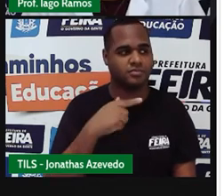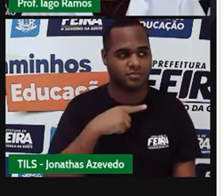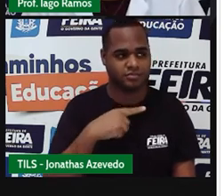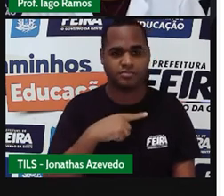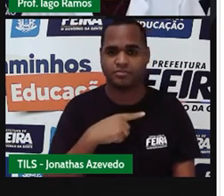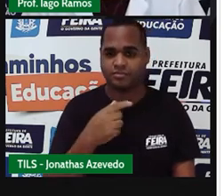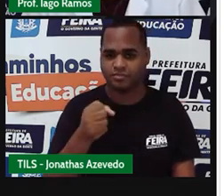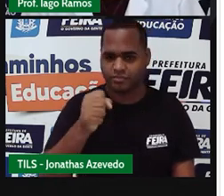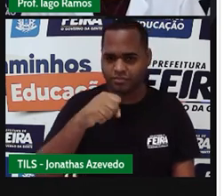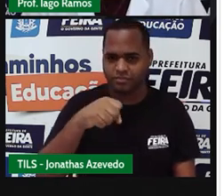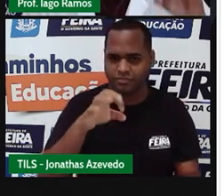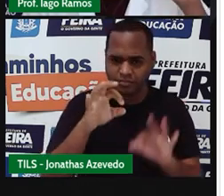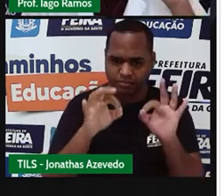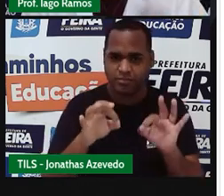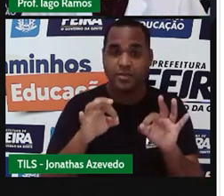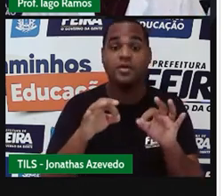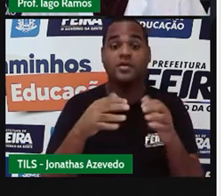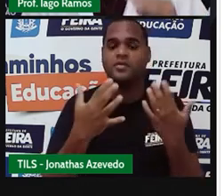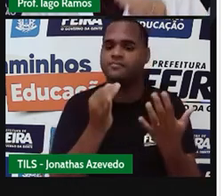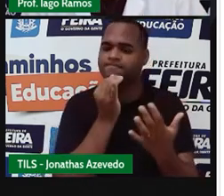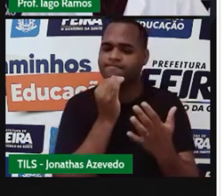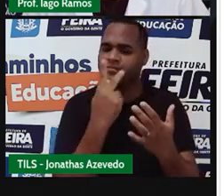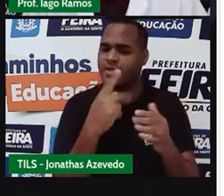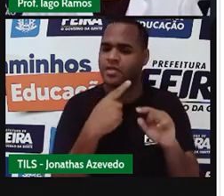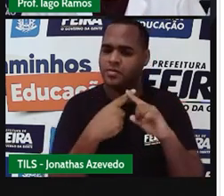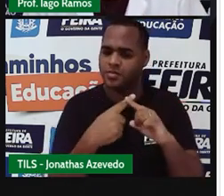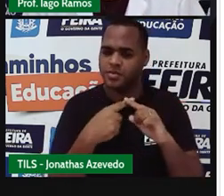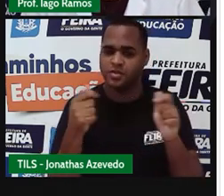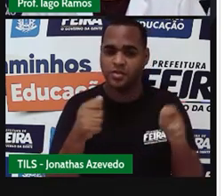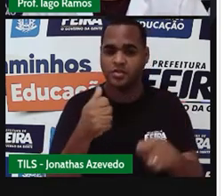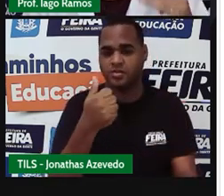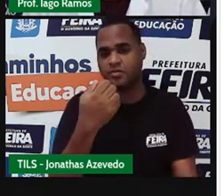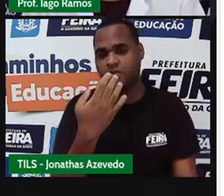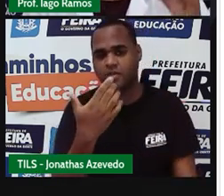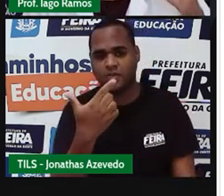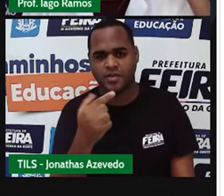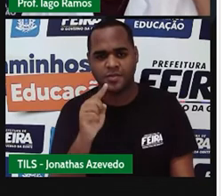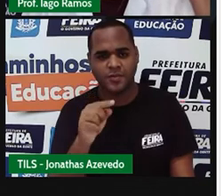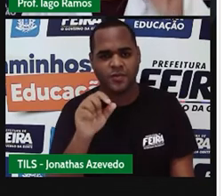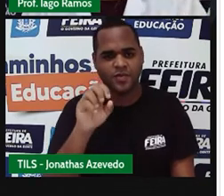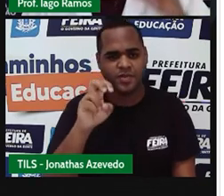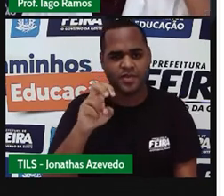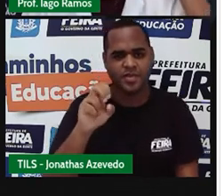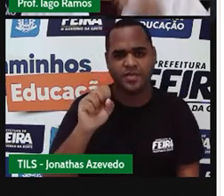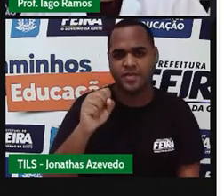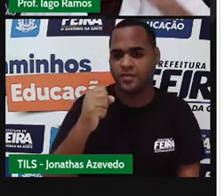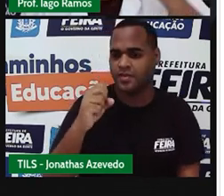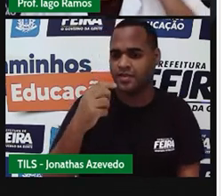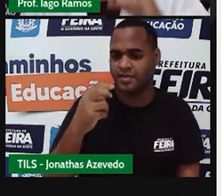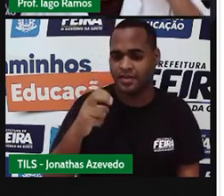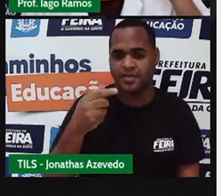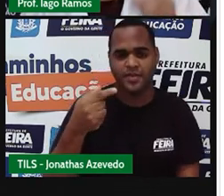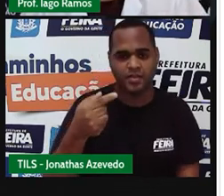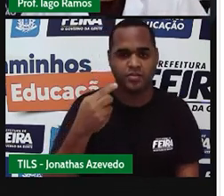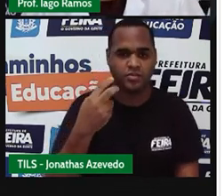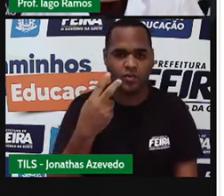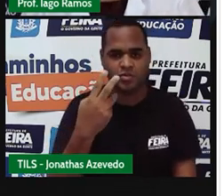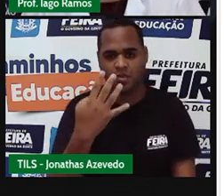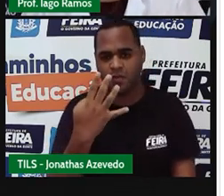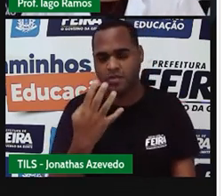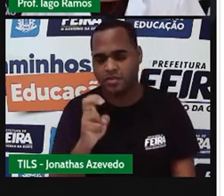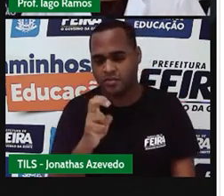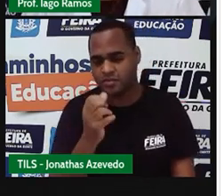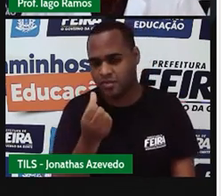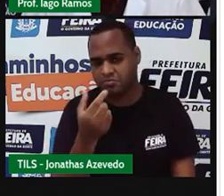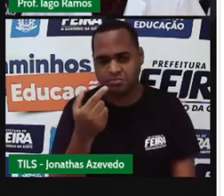Tá? Então, quando você multiplica 142.857 por 2, por 3, por 4, por 5 e